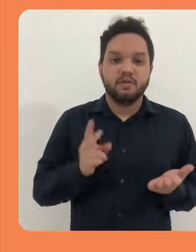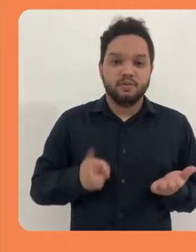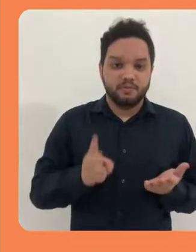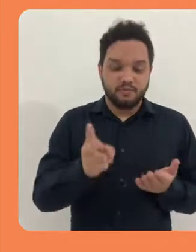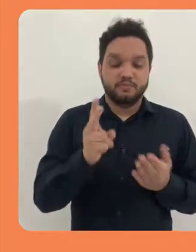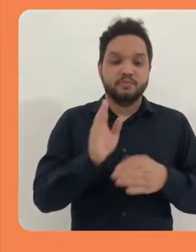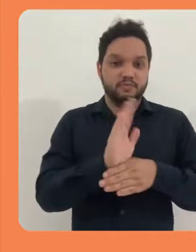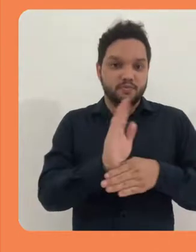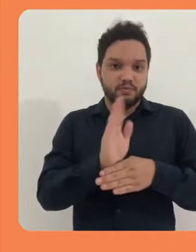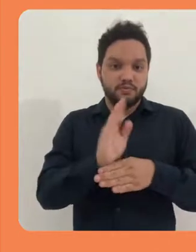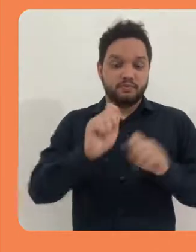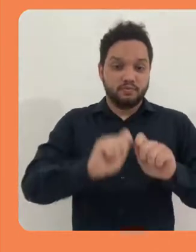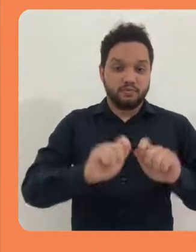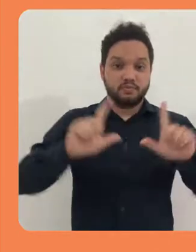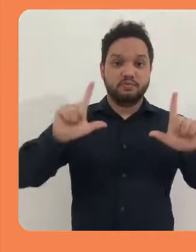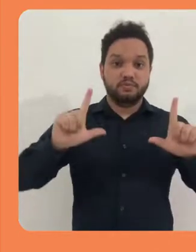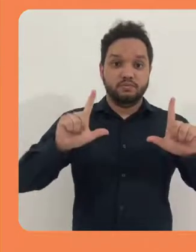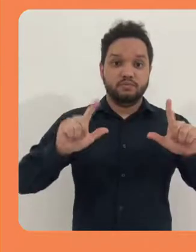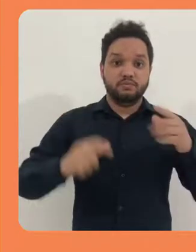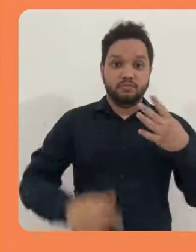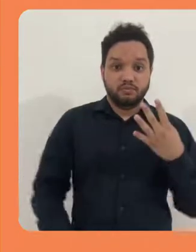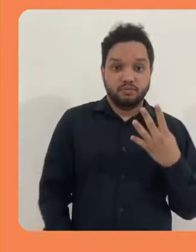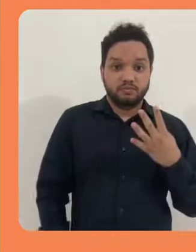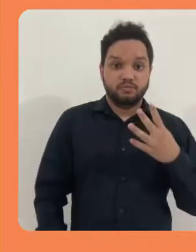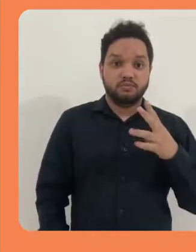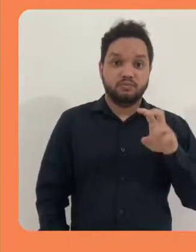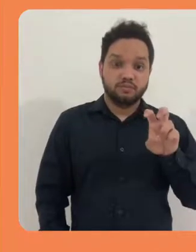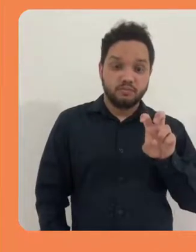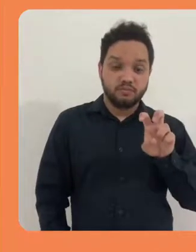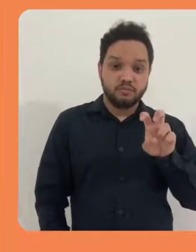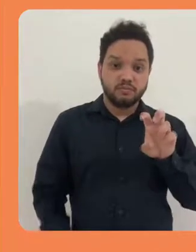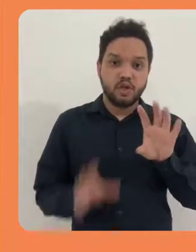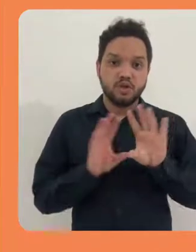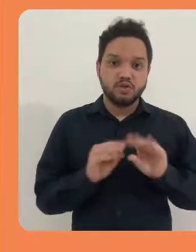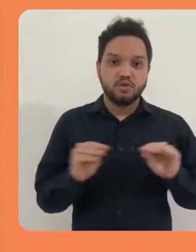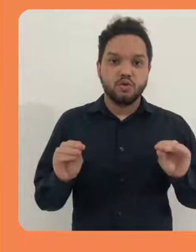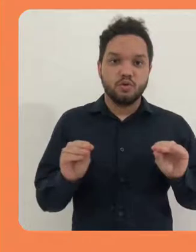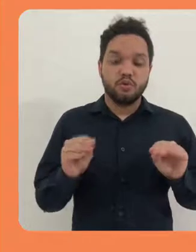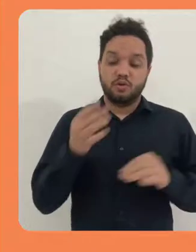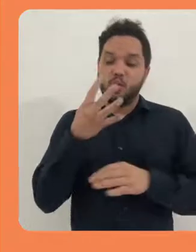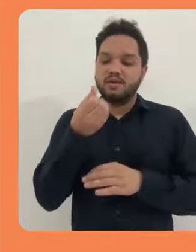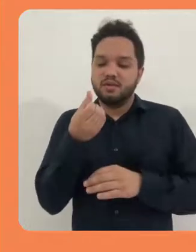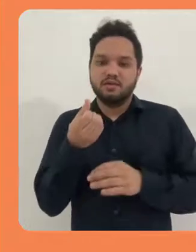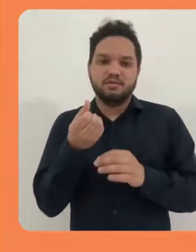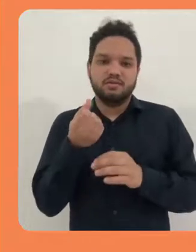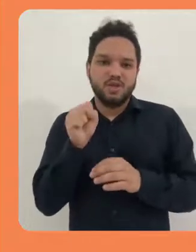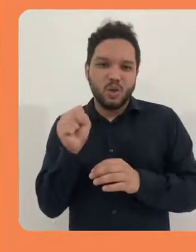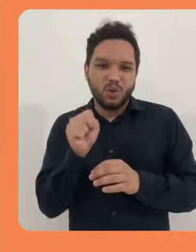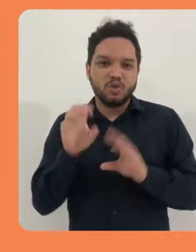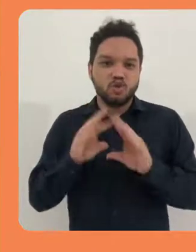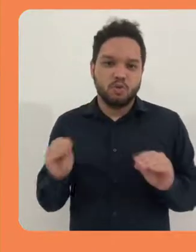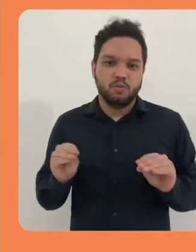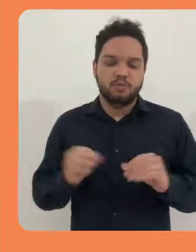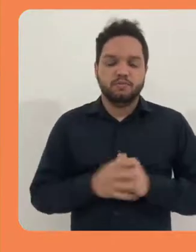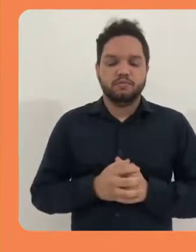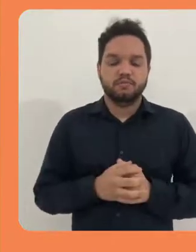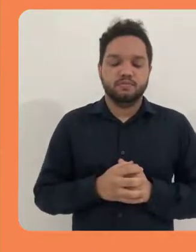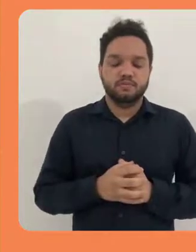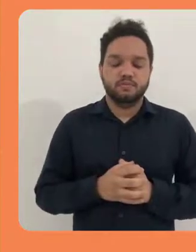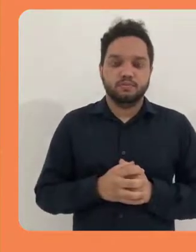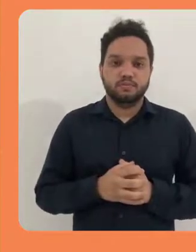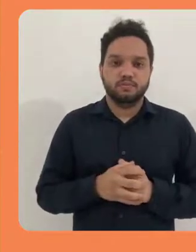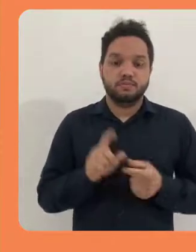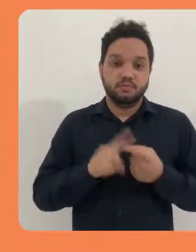Vejamos. Dando continuidade, o vídeo aparece e até 45 ele some em